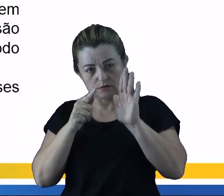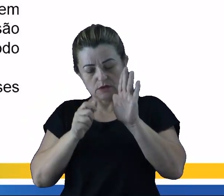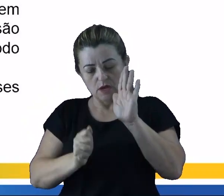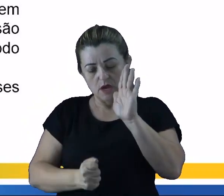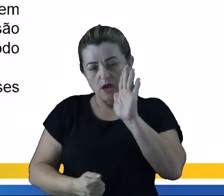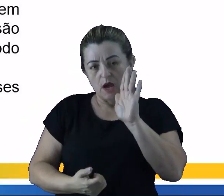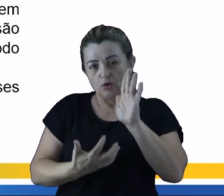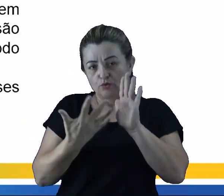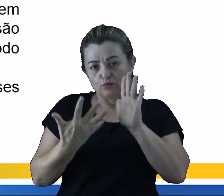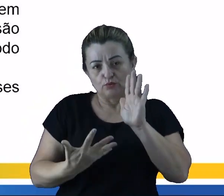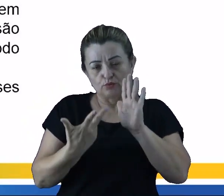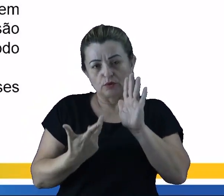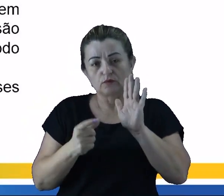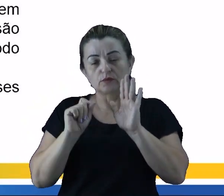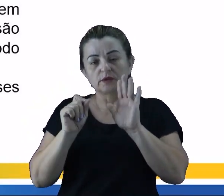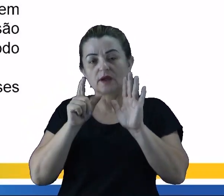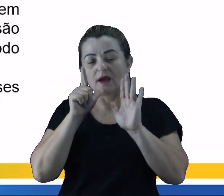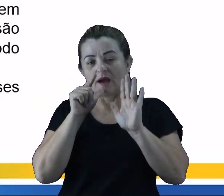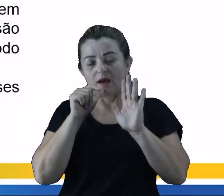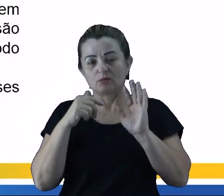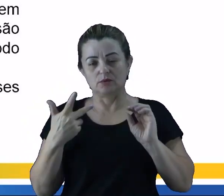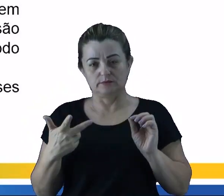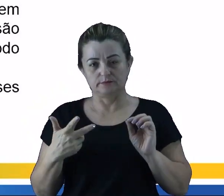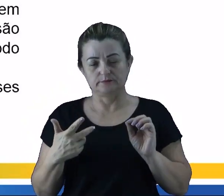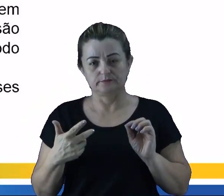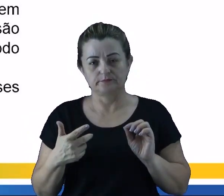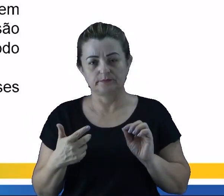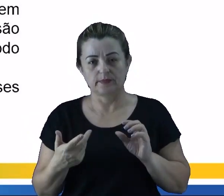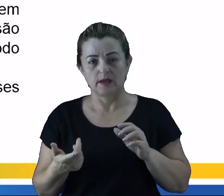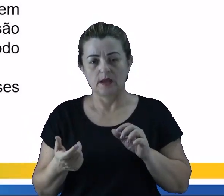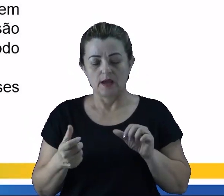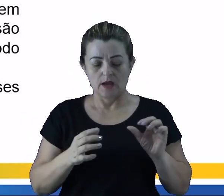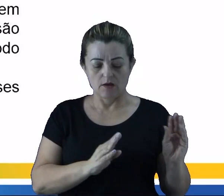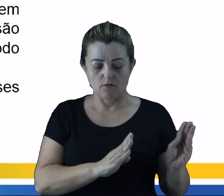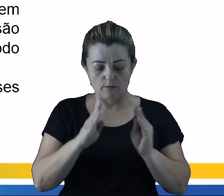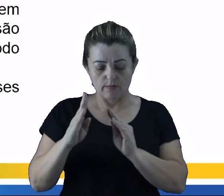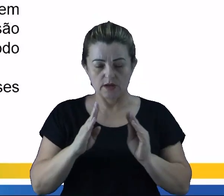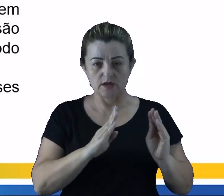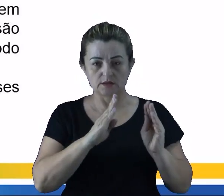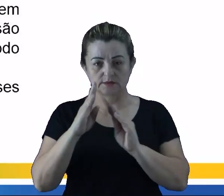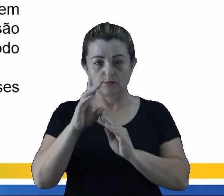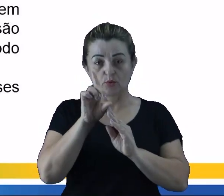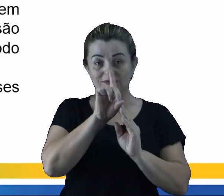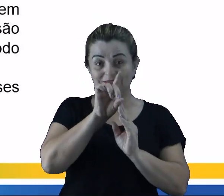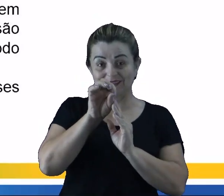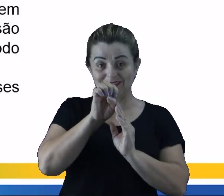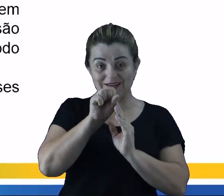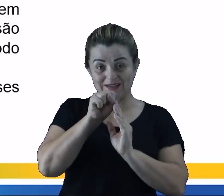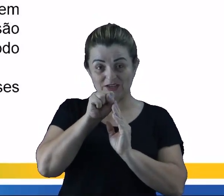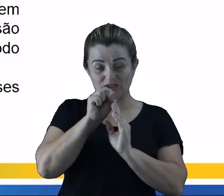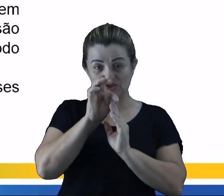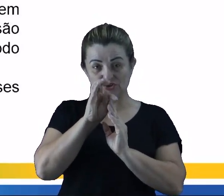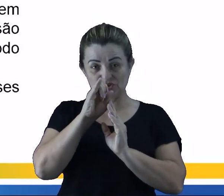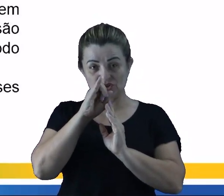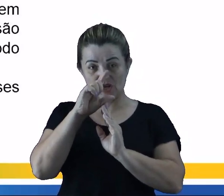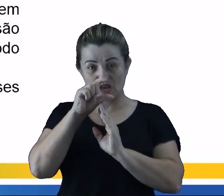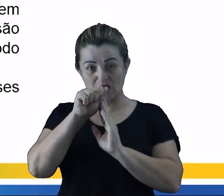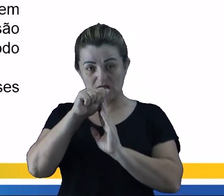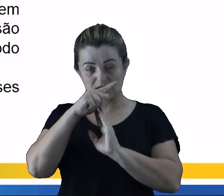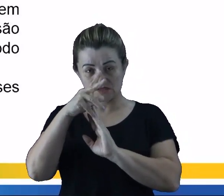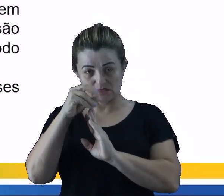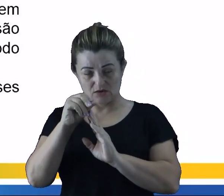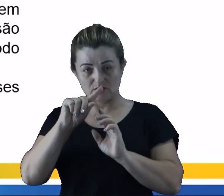eles vão se tornar líquidos e aí, depois, eles vão passar por esse processo de destilação fracionada e vão ser separados.